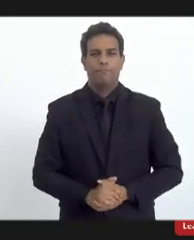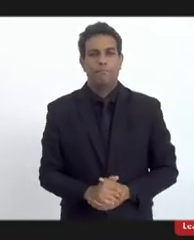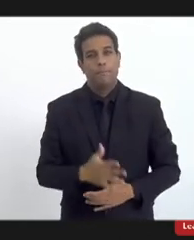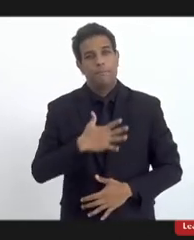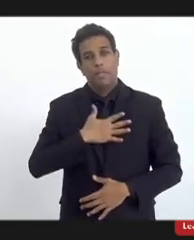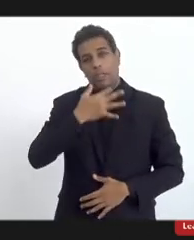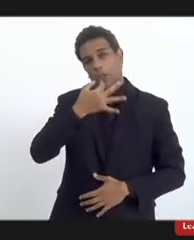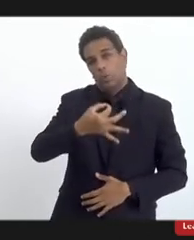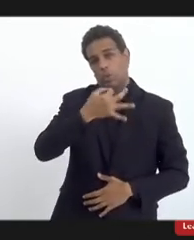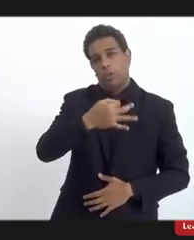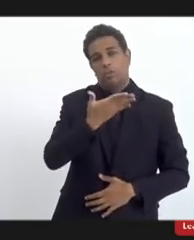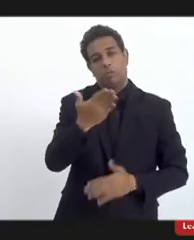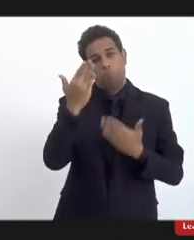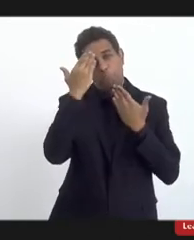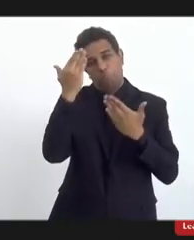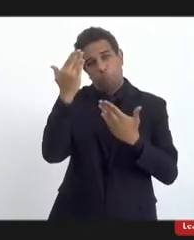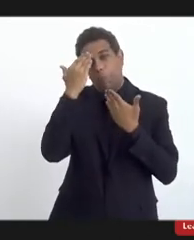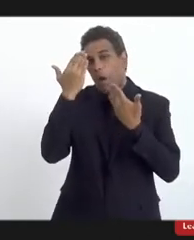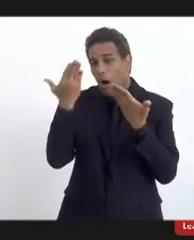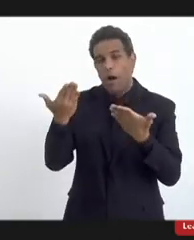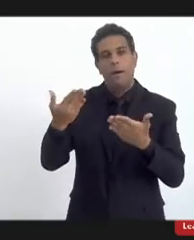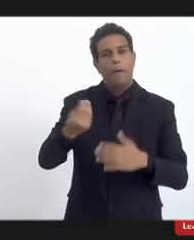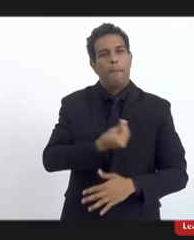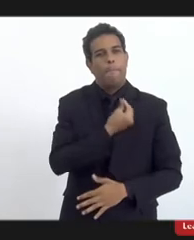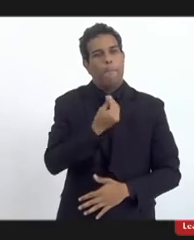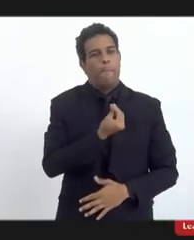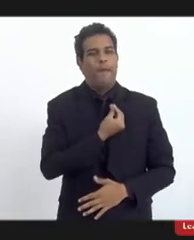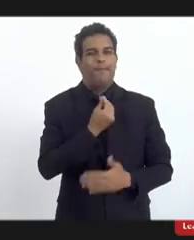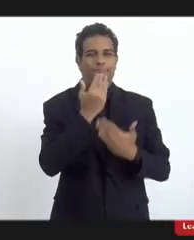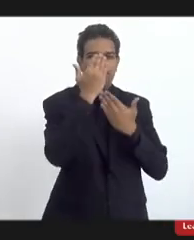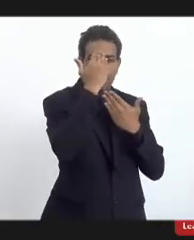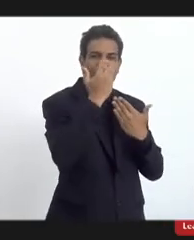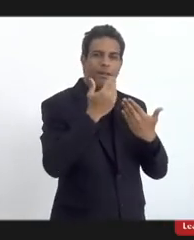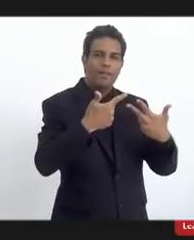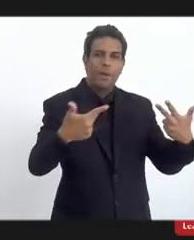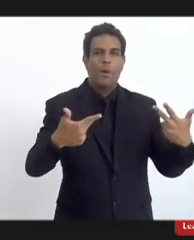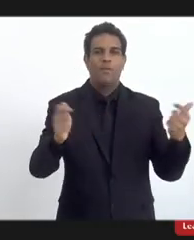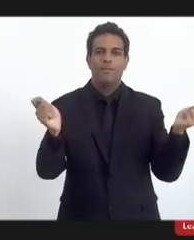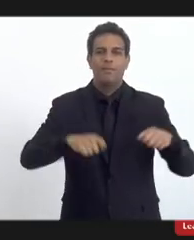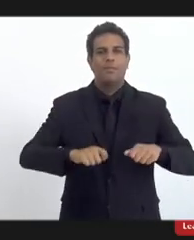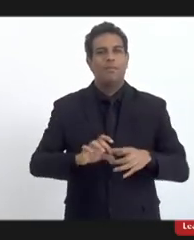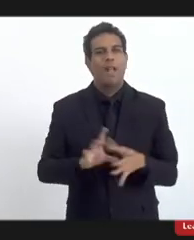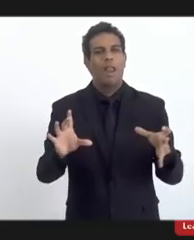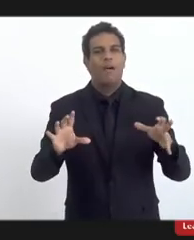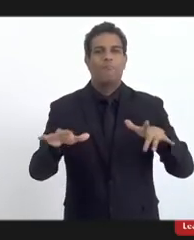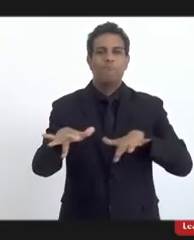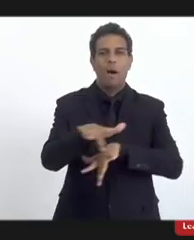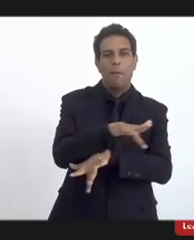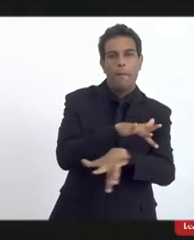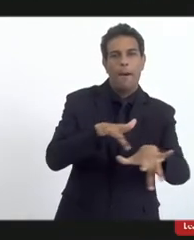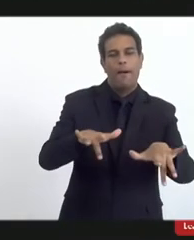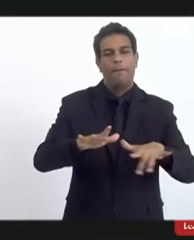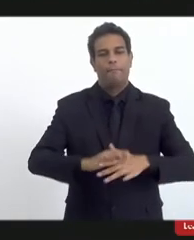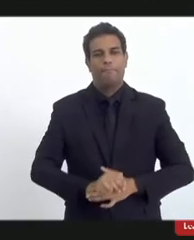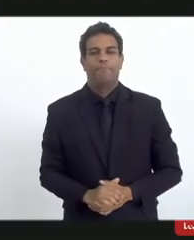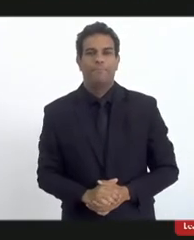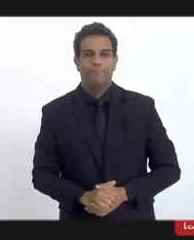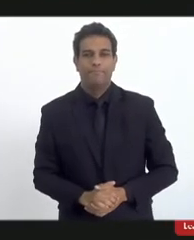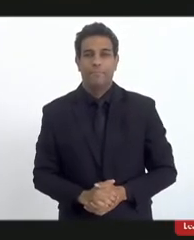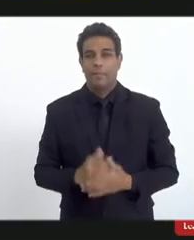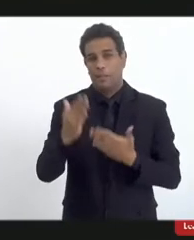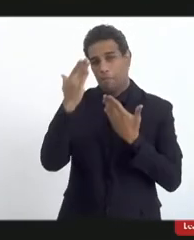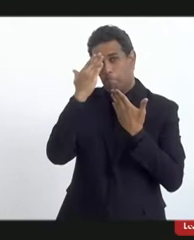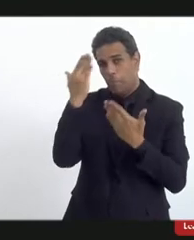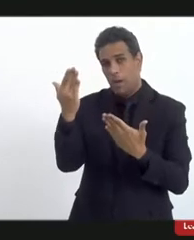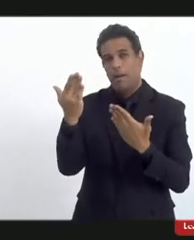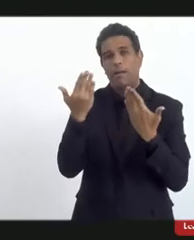é a minha sugestão. Obrigado pela participação, pelo seu convite e estou inteiramente à disposição. Obrigada,